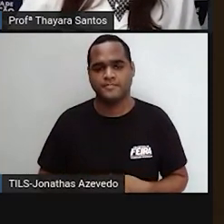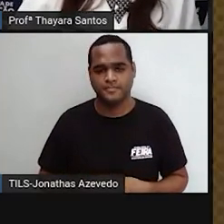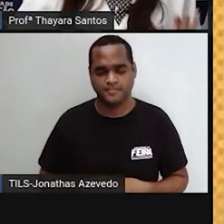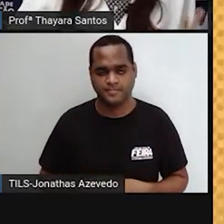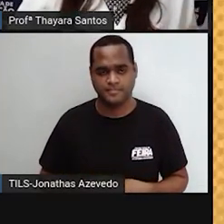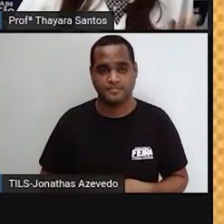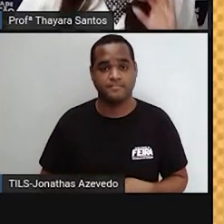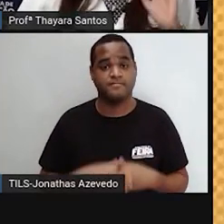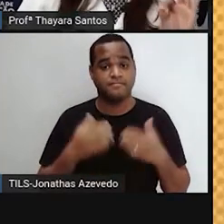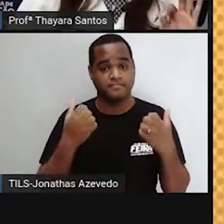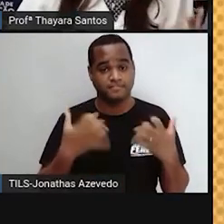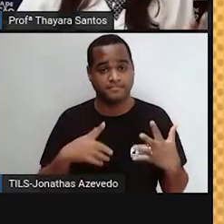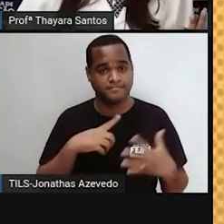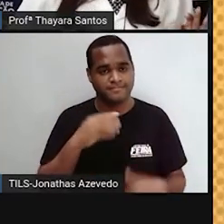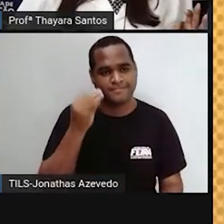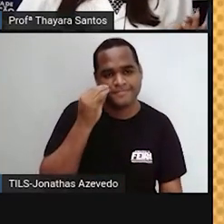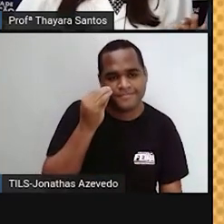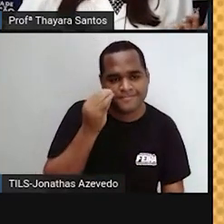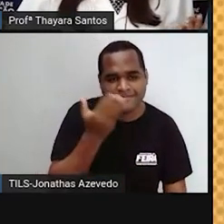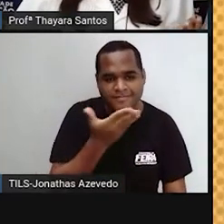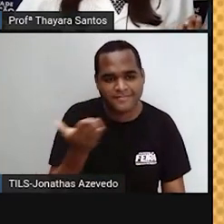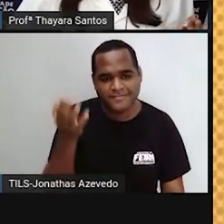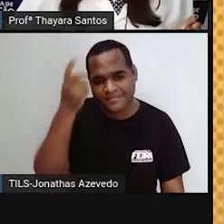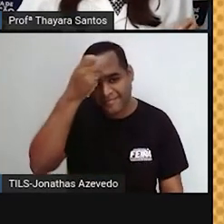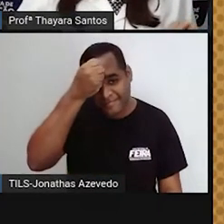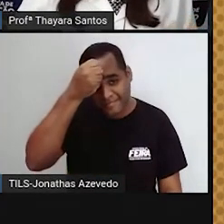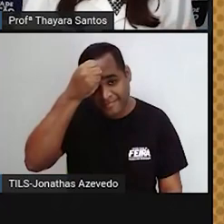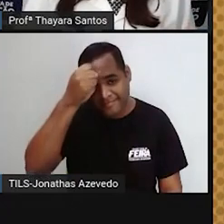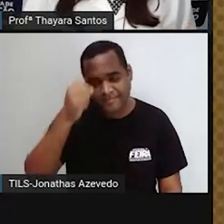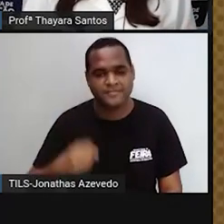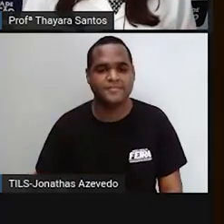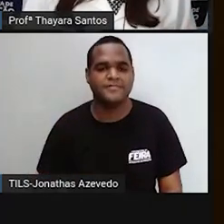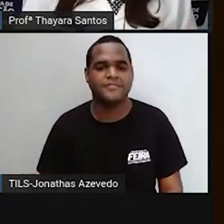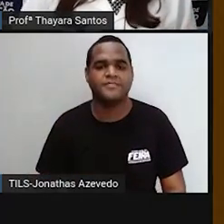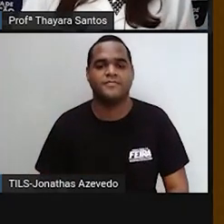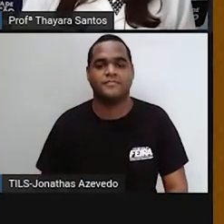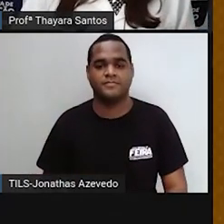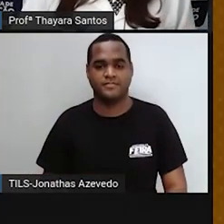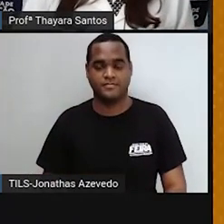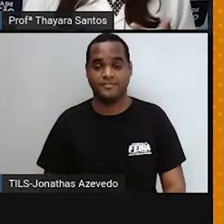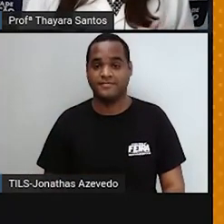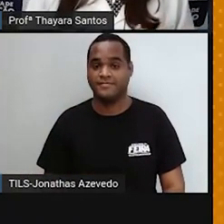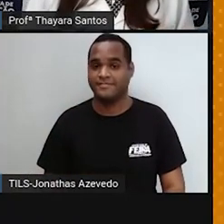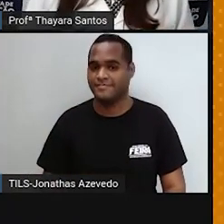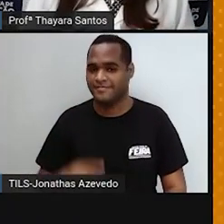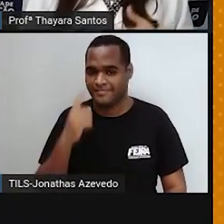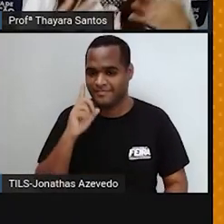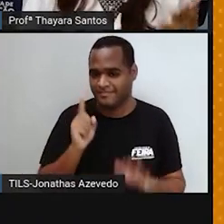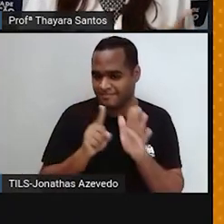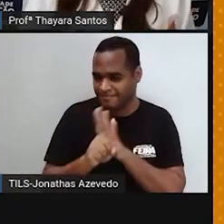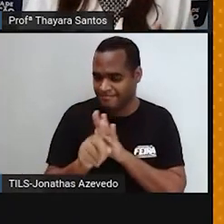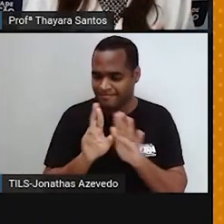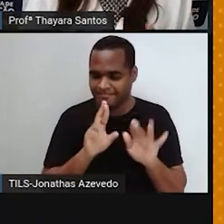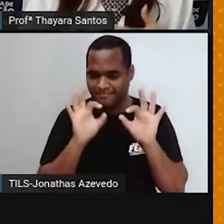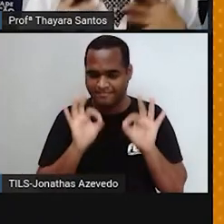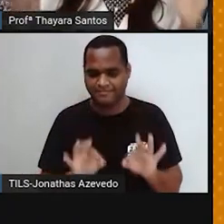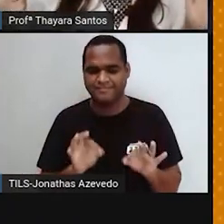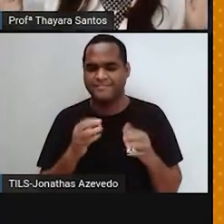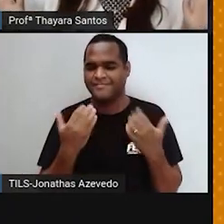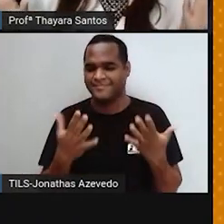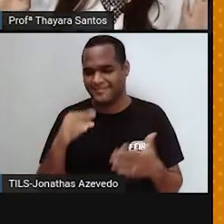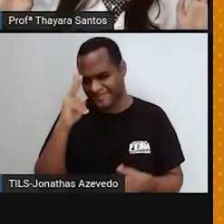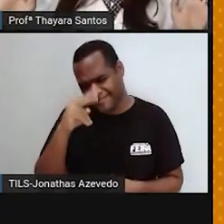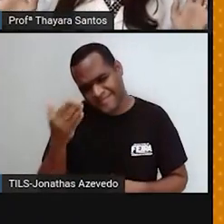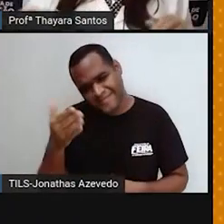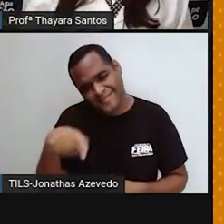Agora chegou a hora da gente testar o que aprendeu até aqui. E para isso, eu fiz para vocês um teste quiz, aquele que